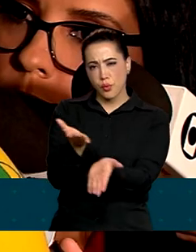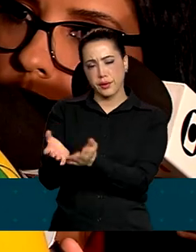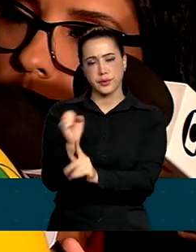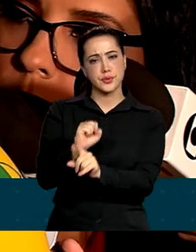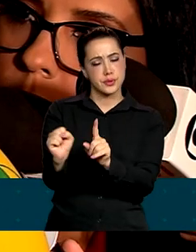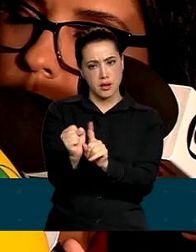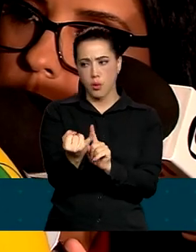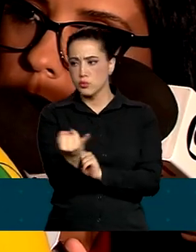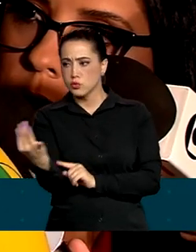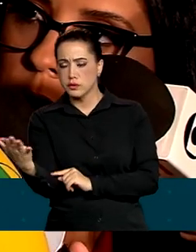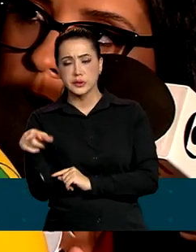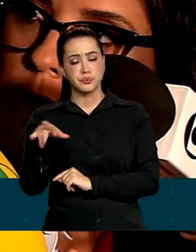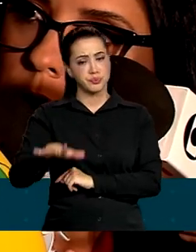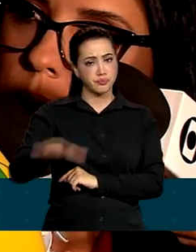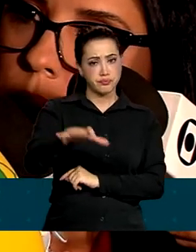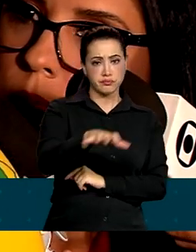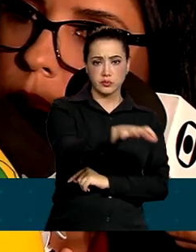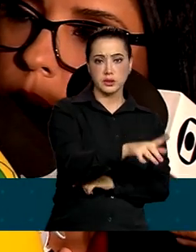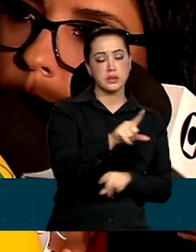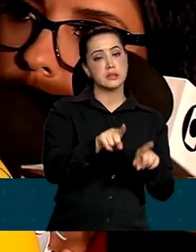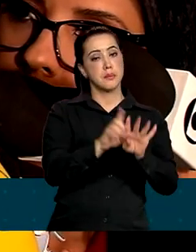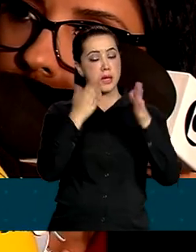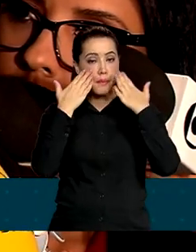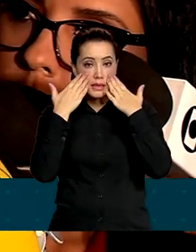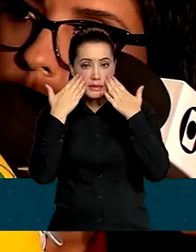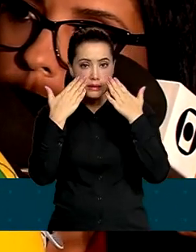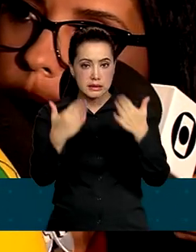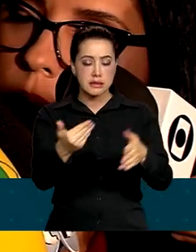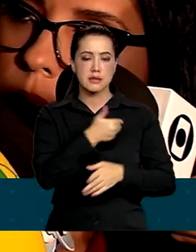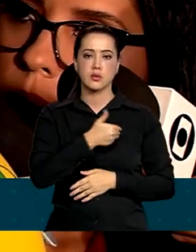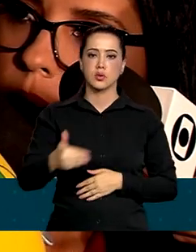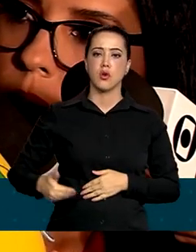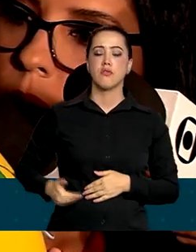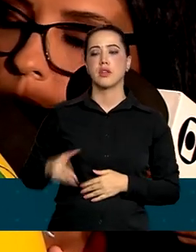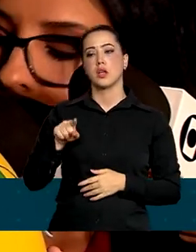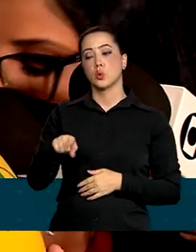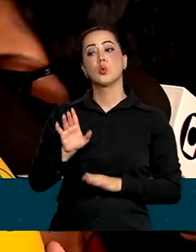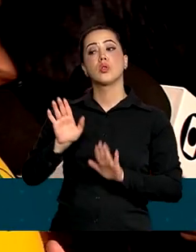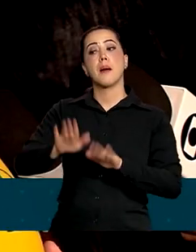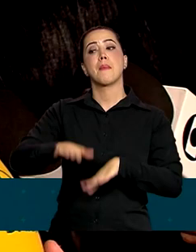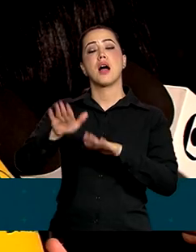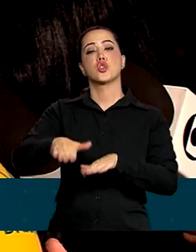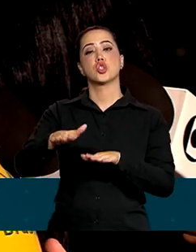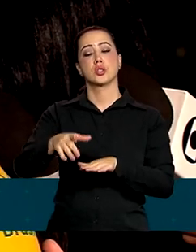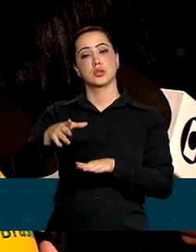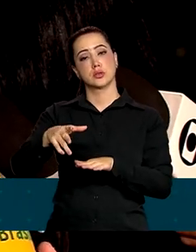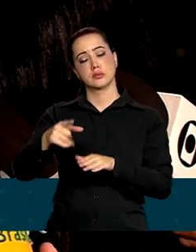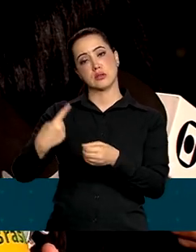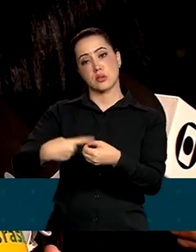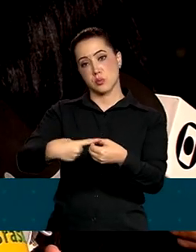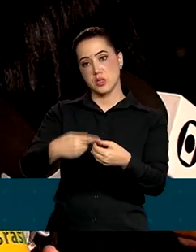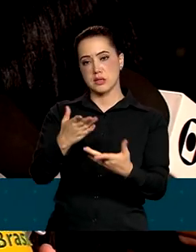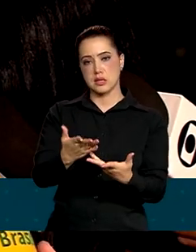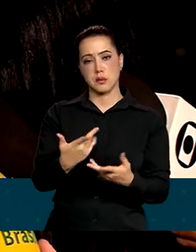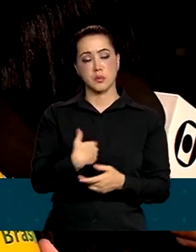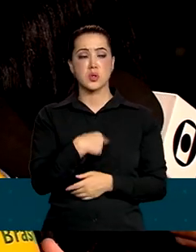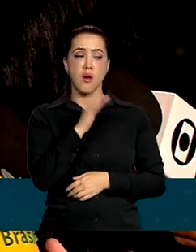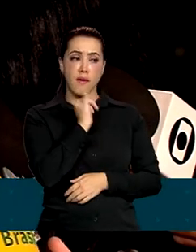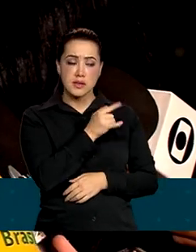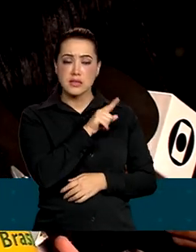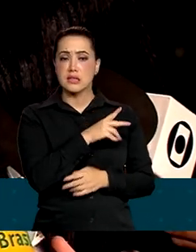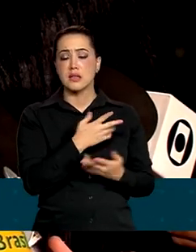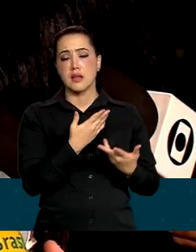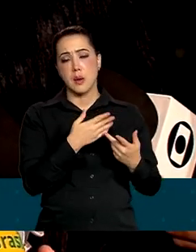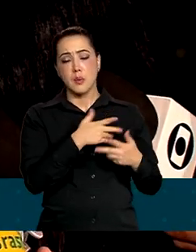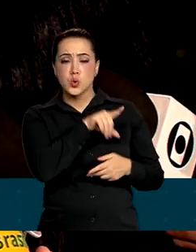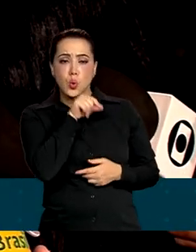e também acompanhar a apresentação e a participação do governo na marcha dos municípios, embora eu defenda que o presidente não vá presencialmente à marcha